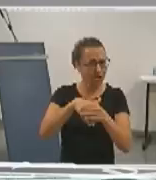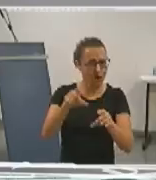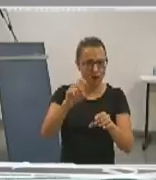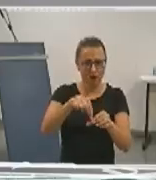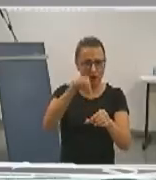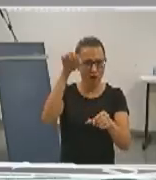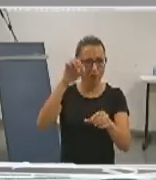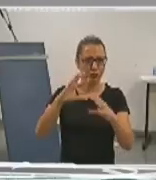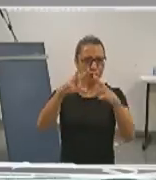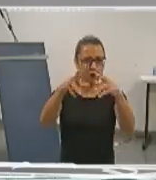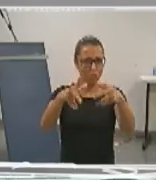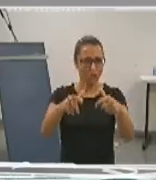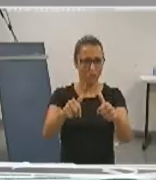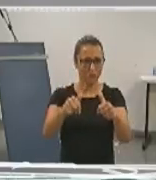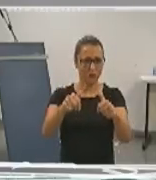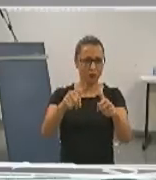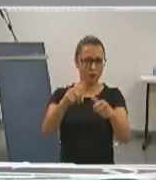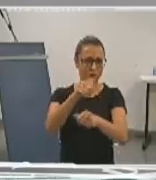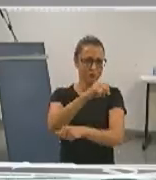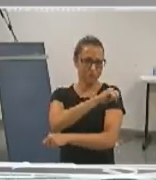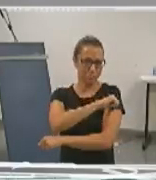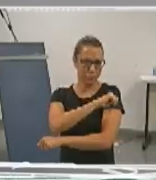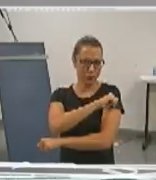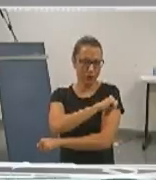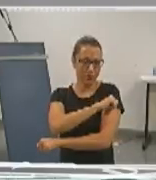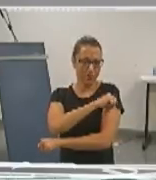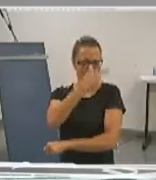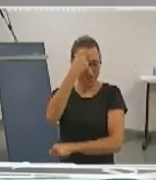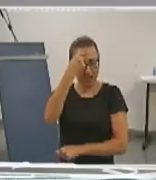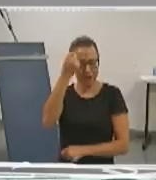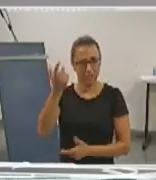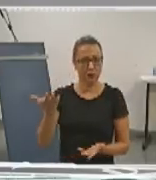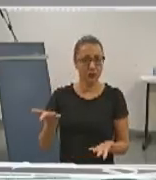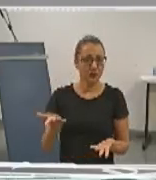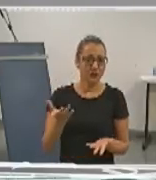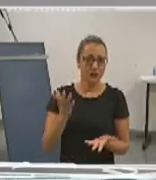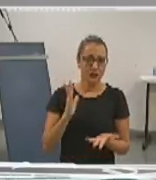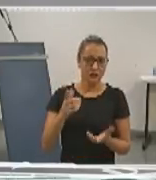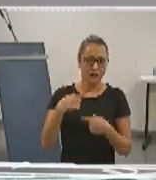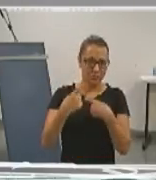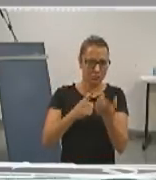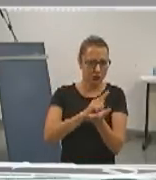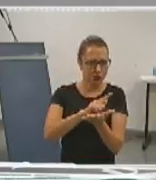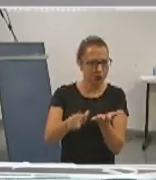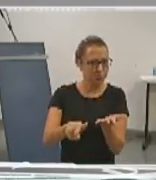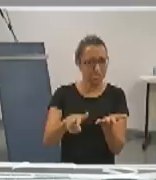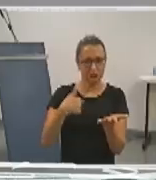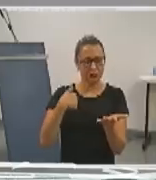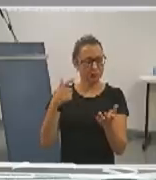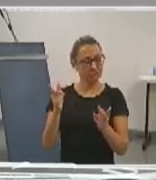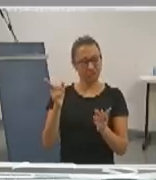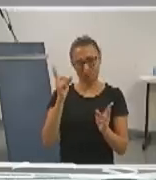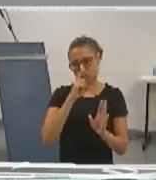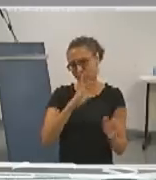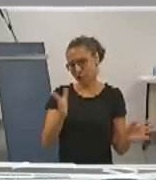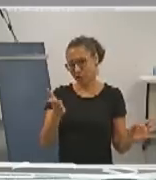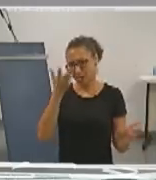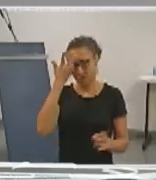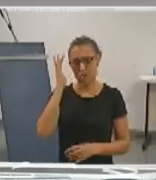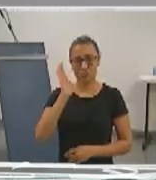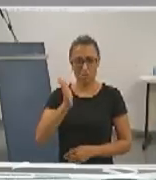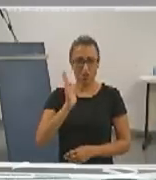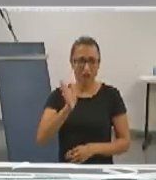comunidade acadêmica ser gestora, vai ter muito trabalho. Gente que já, quem é